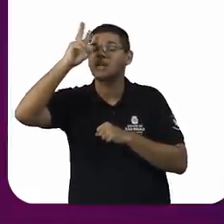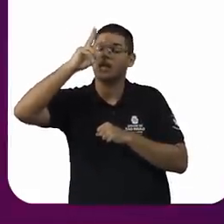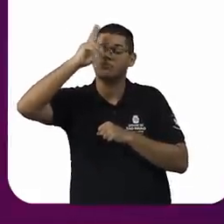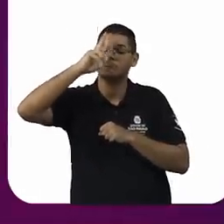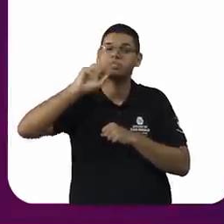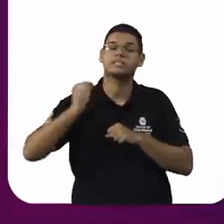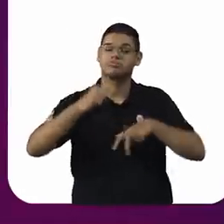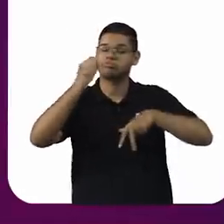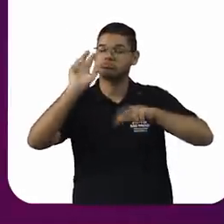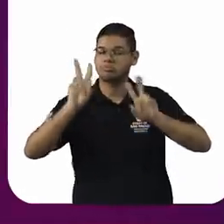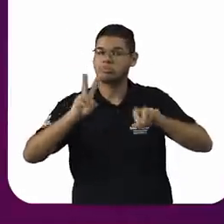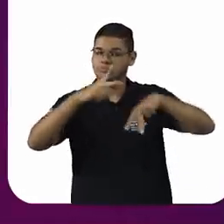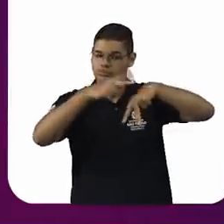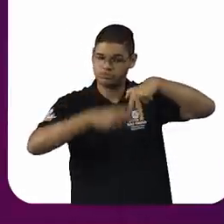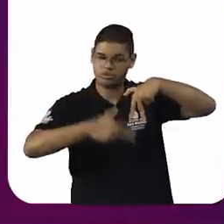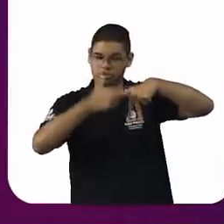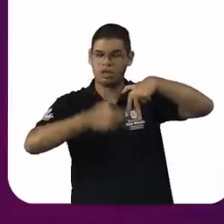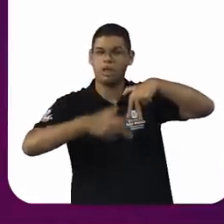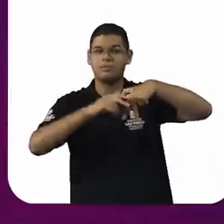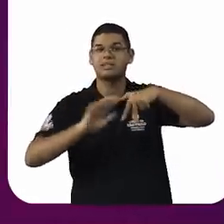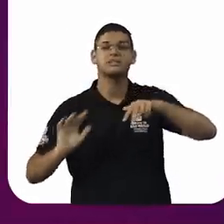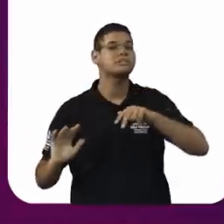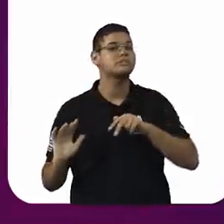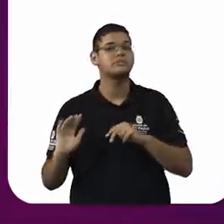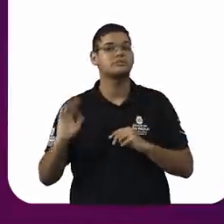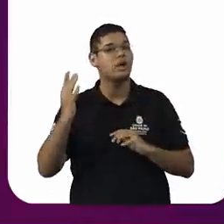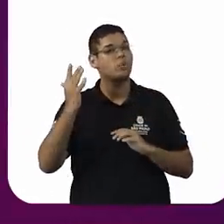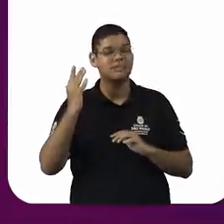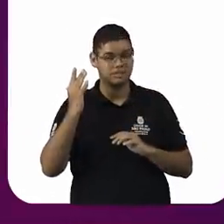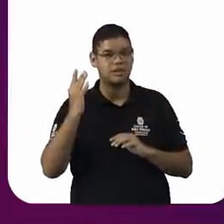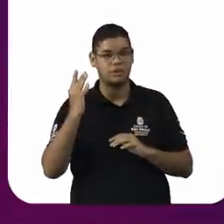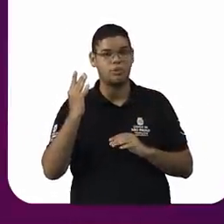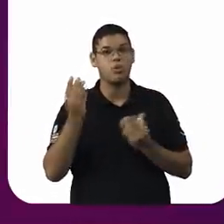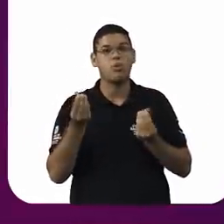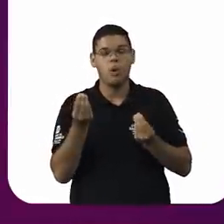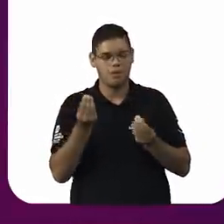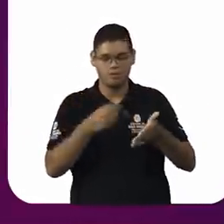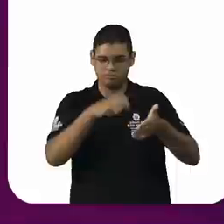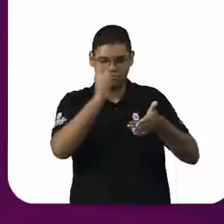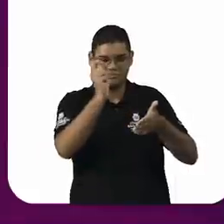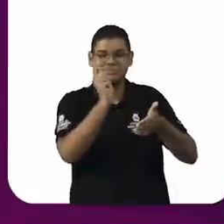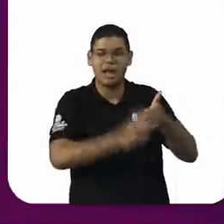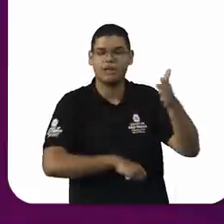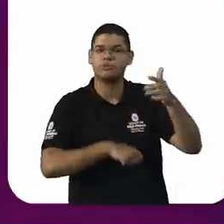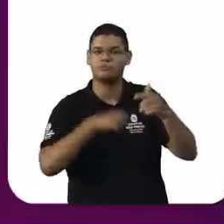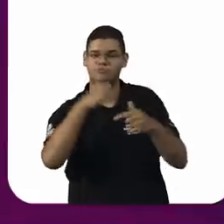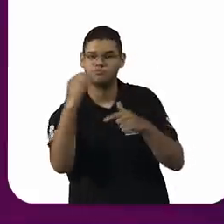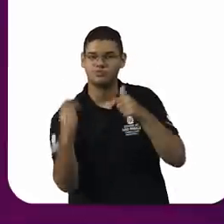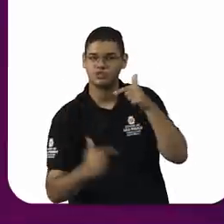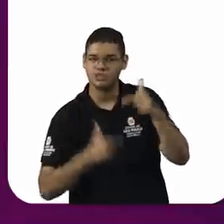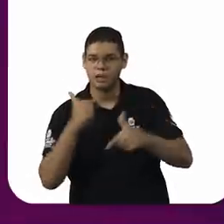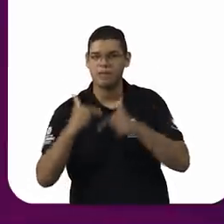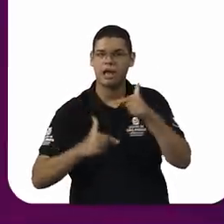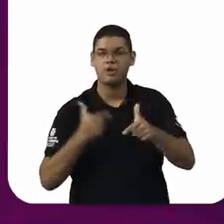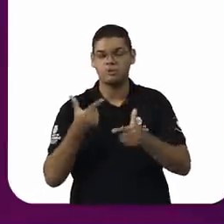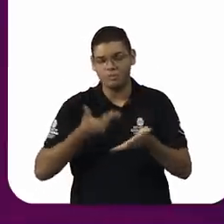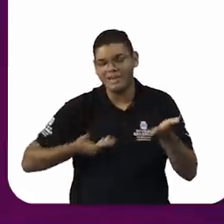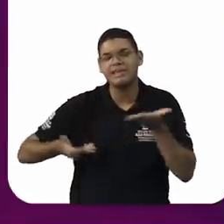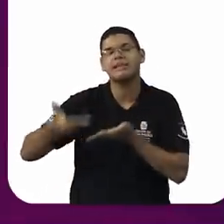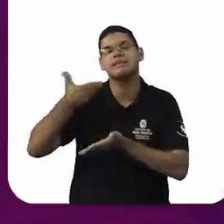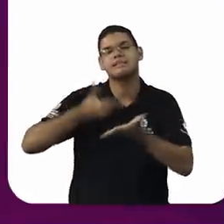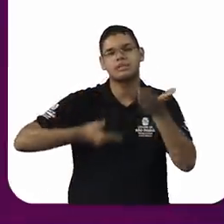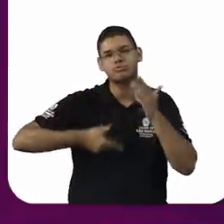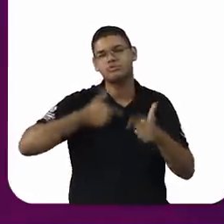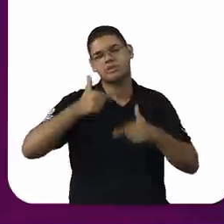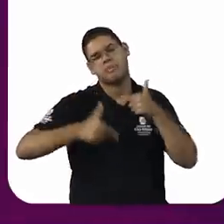em razão de um contrato de trabalho, de uma relação de trabalho. Pode ser até no momento de repouso, mas